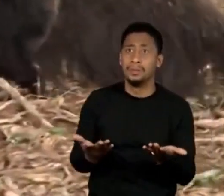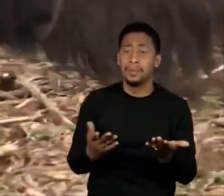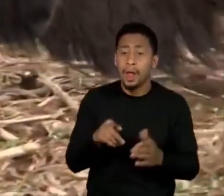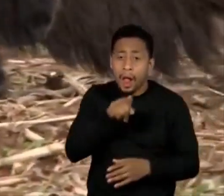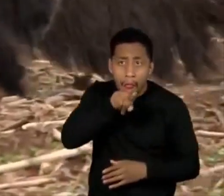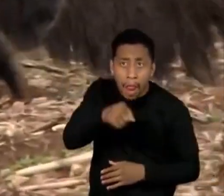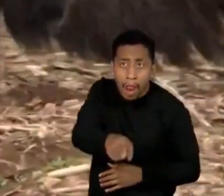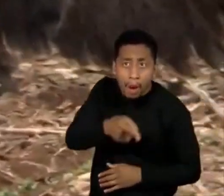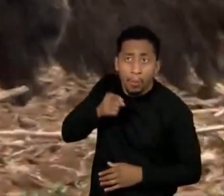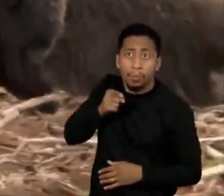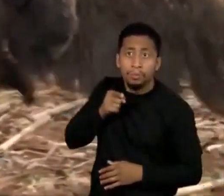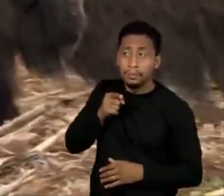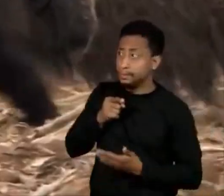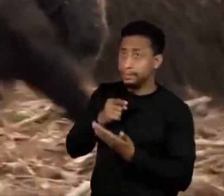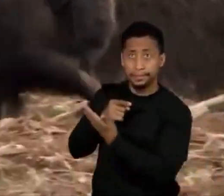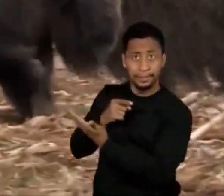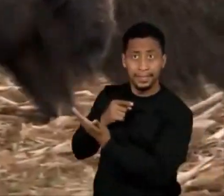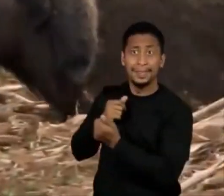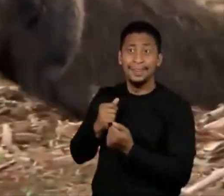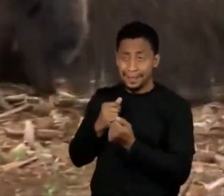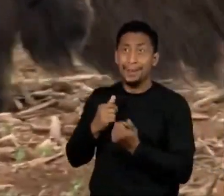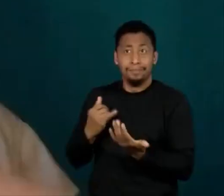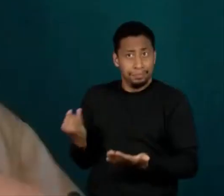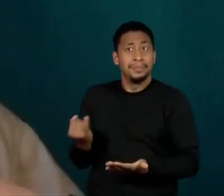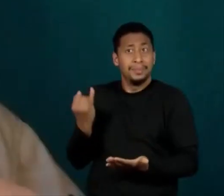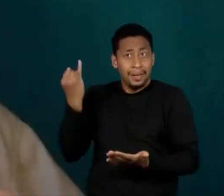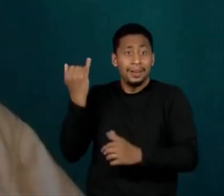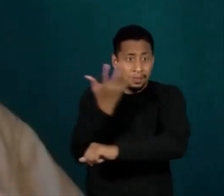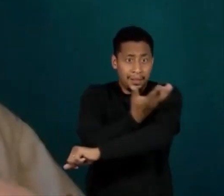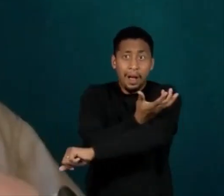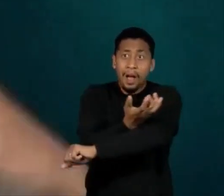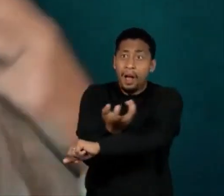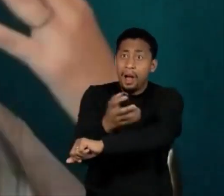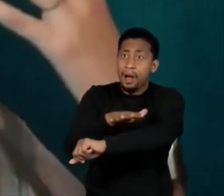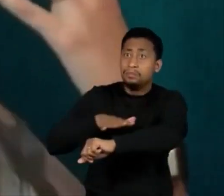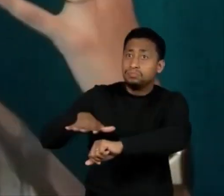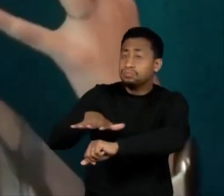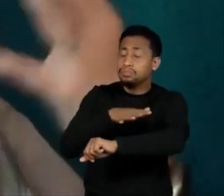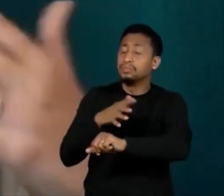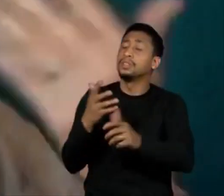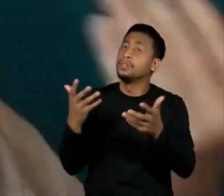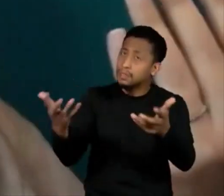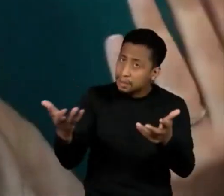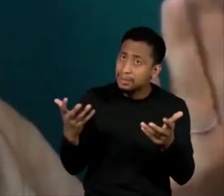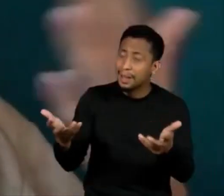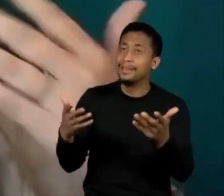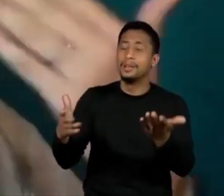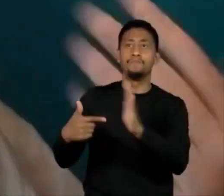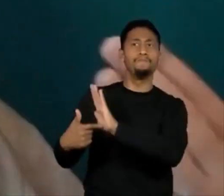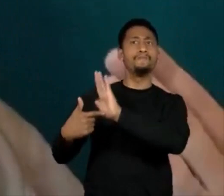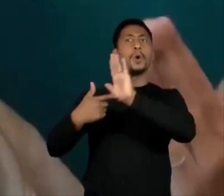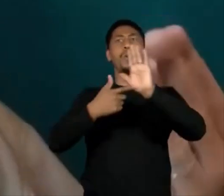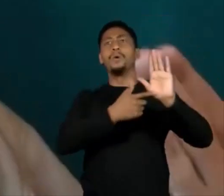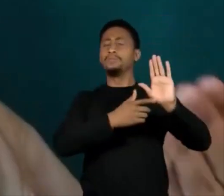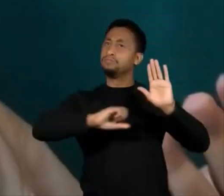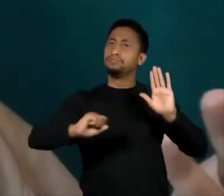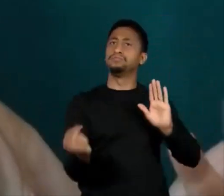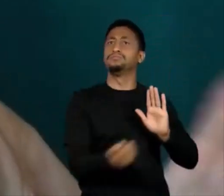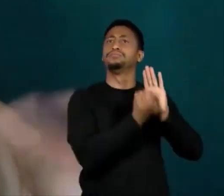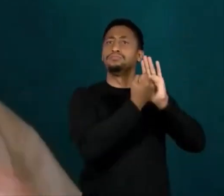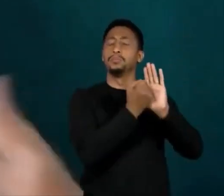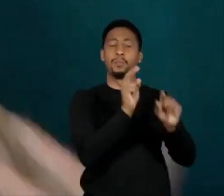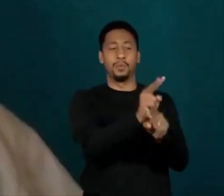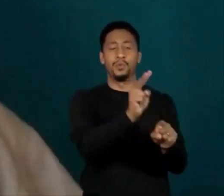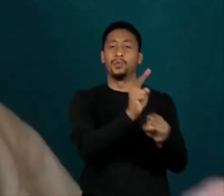espécie emblemática do cerrado. O que a gente quer é que ele realmente seja uma bandeira para a conservação do